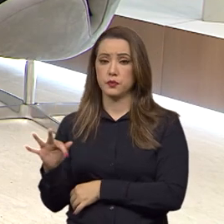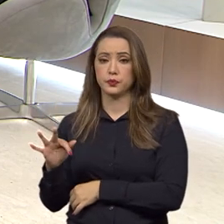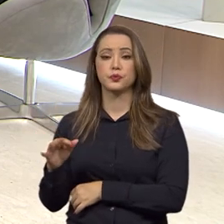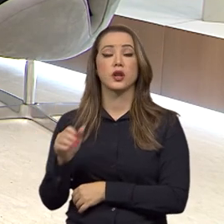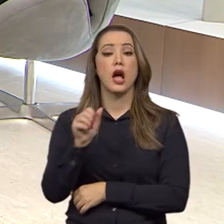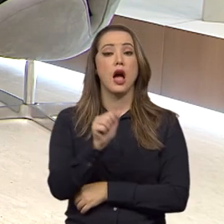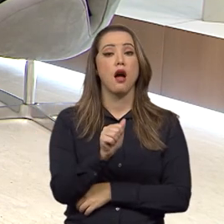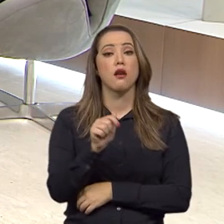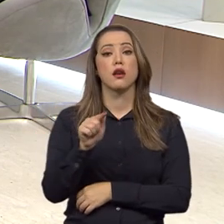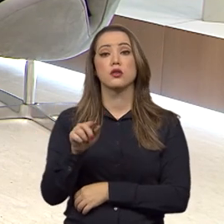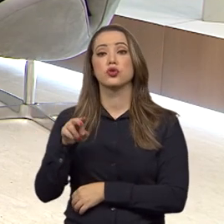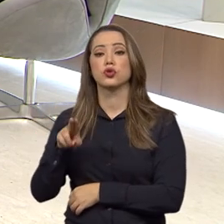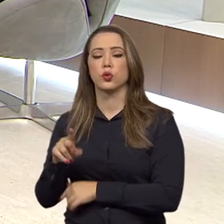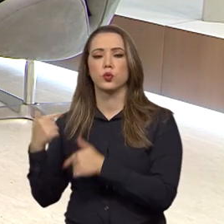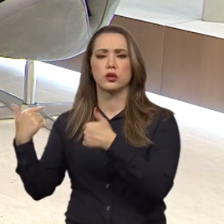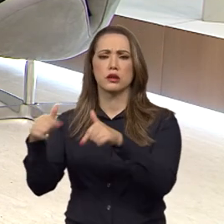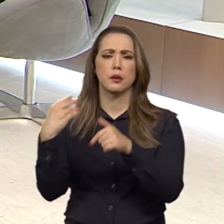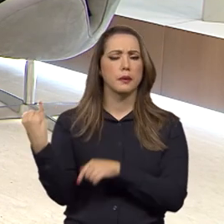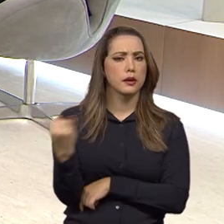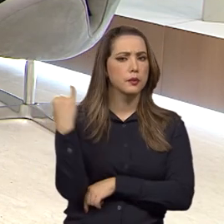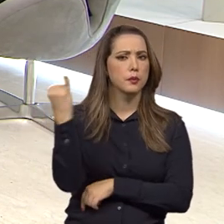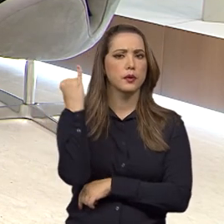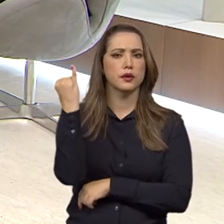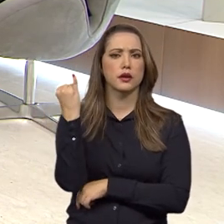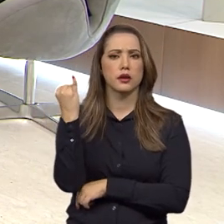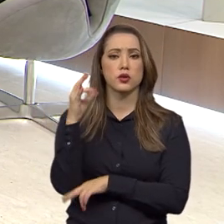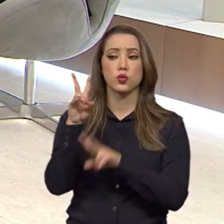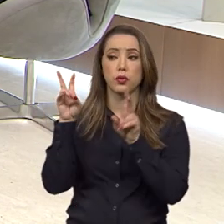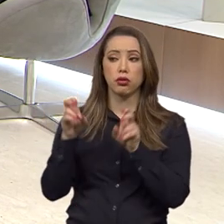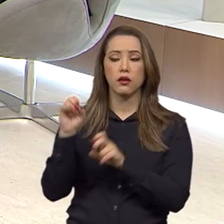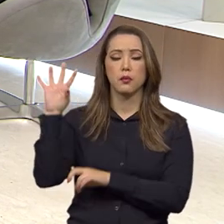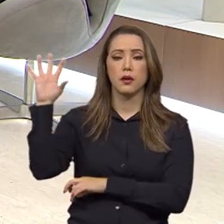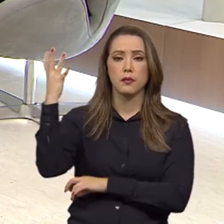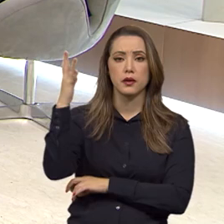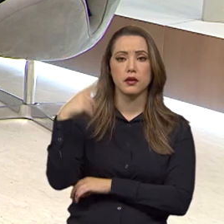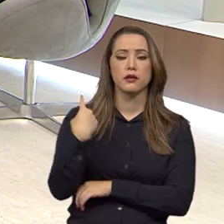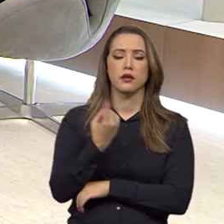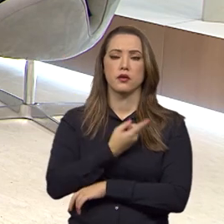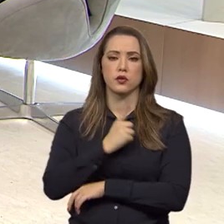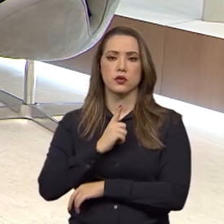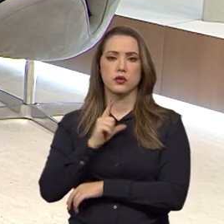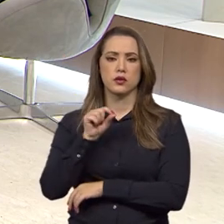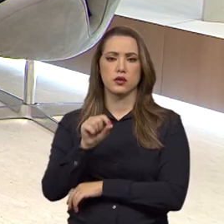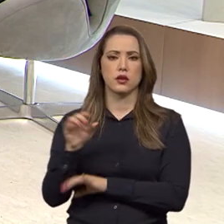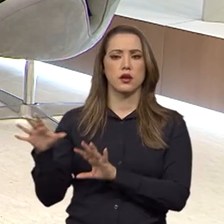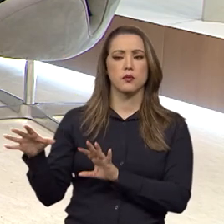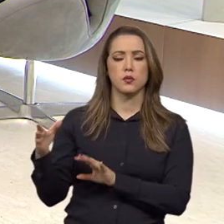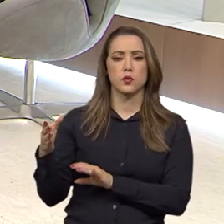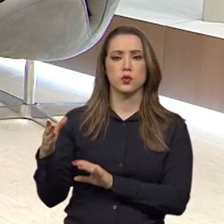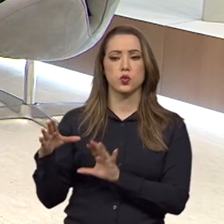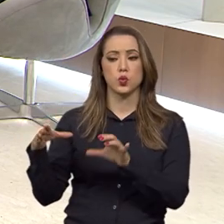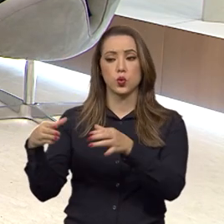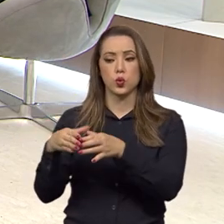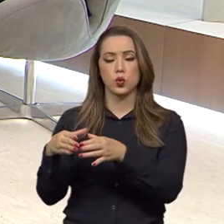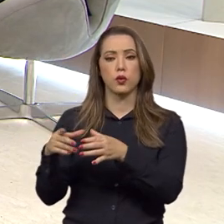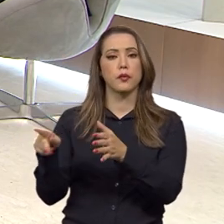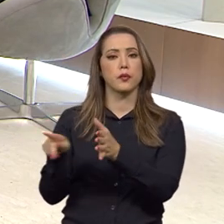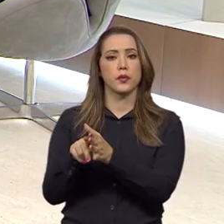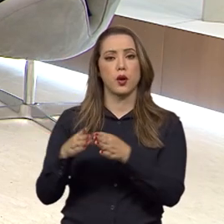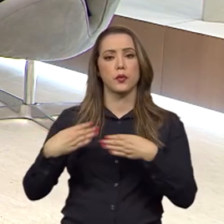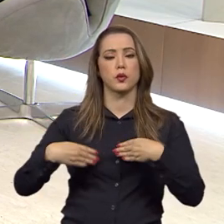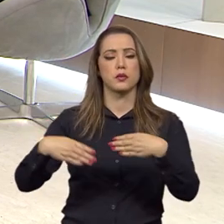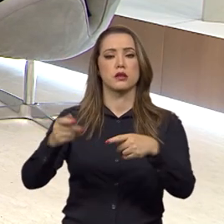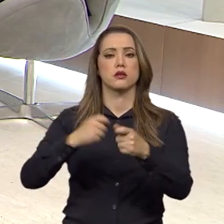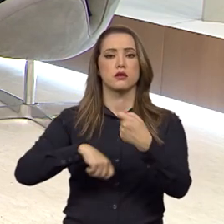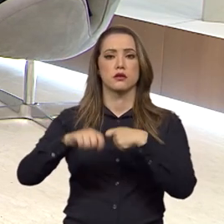uma atuação muito forte no âmbito ambiental. Nós temos diretamente colegas dentro do Ministério da Economia,